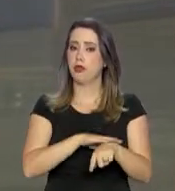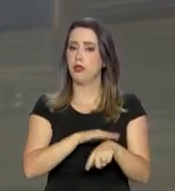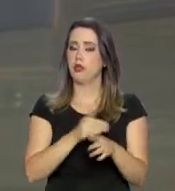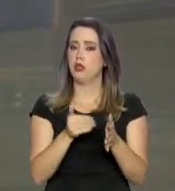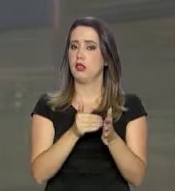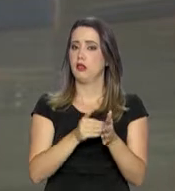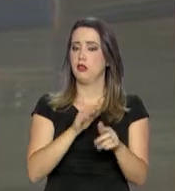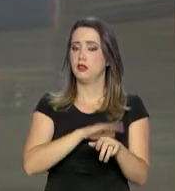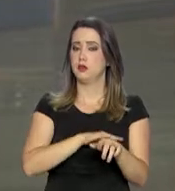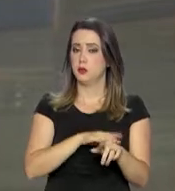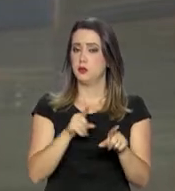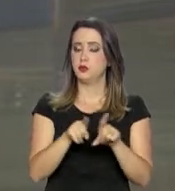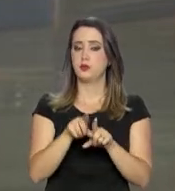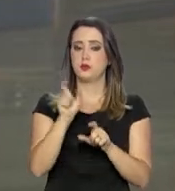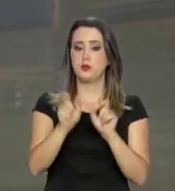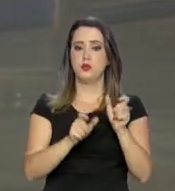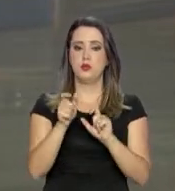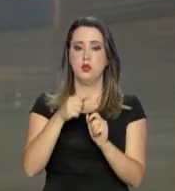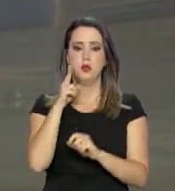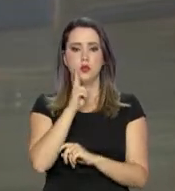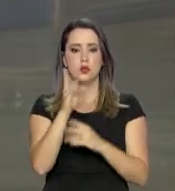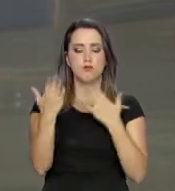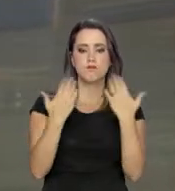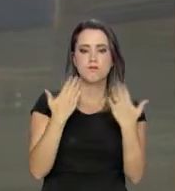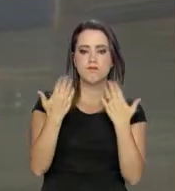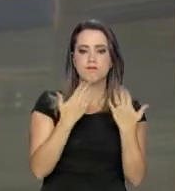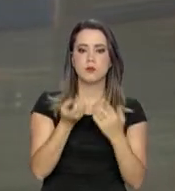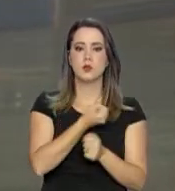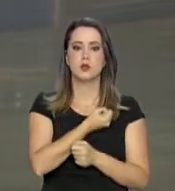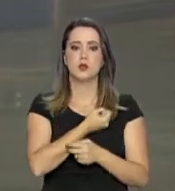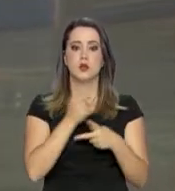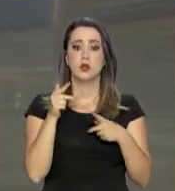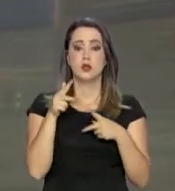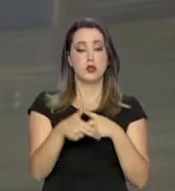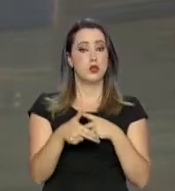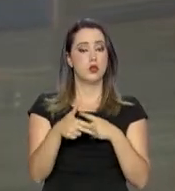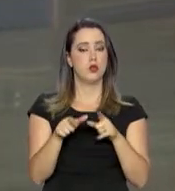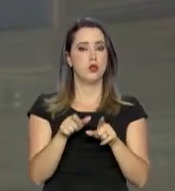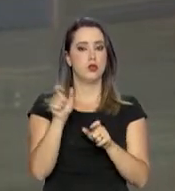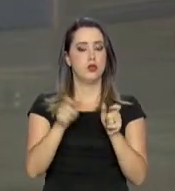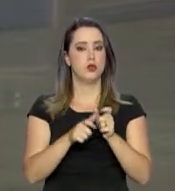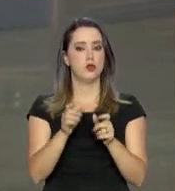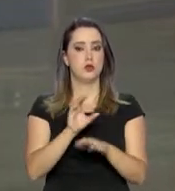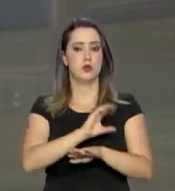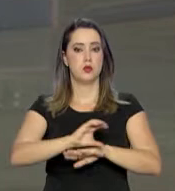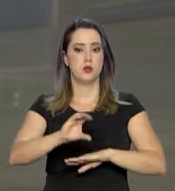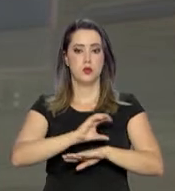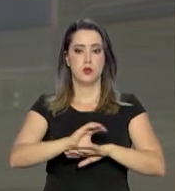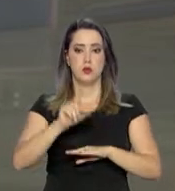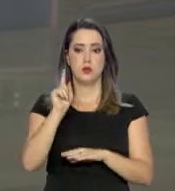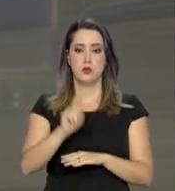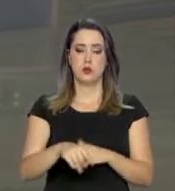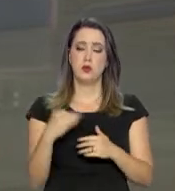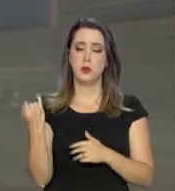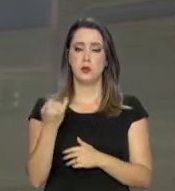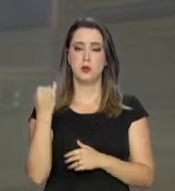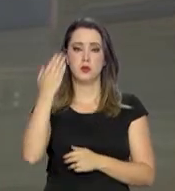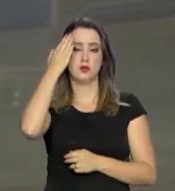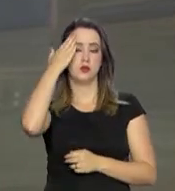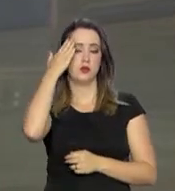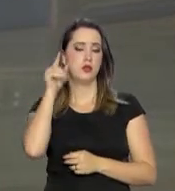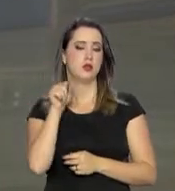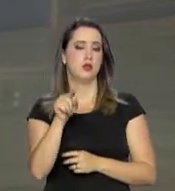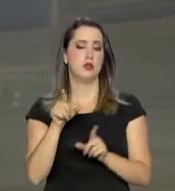aqueles que não fizeram a inscrição, eles podem conferir as notas de corte para os cursos. É uma referência para